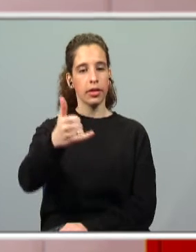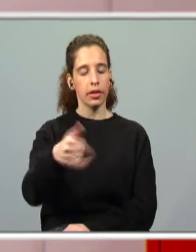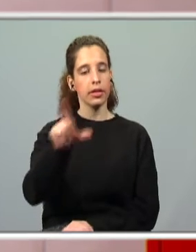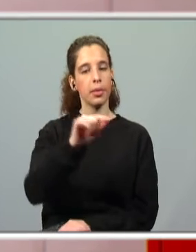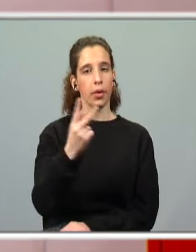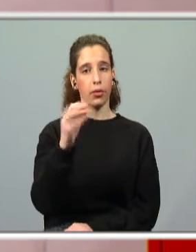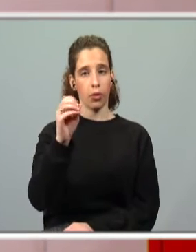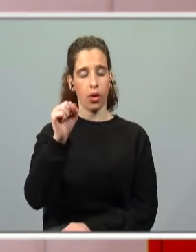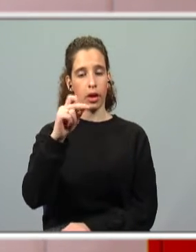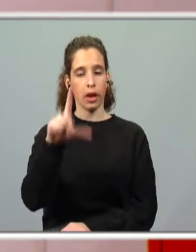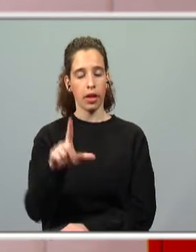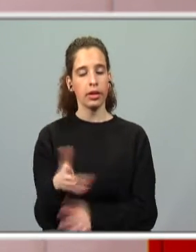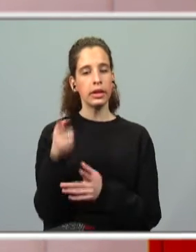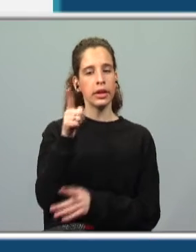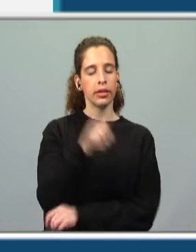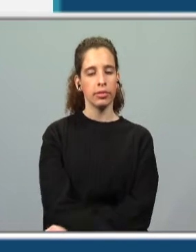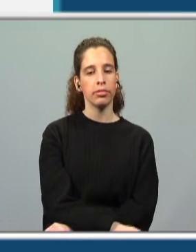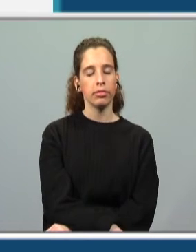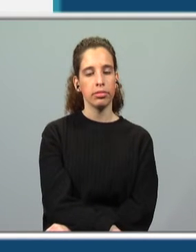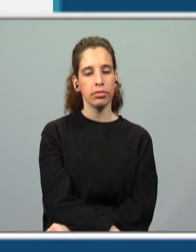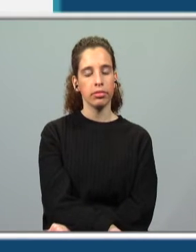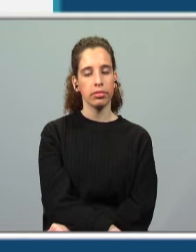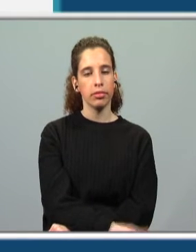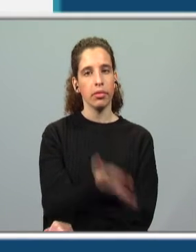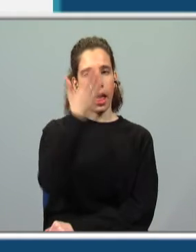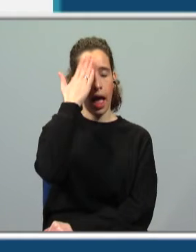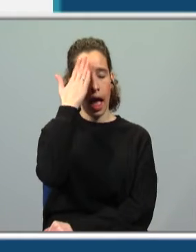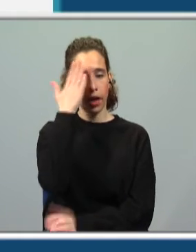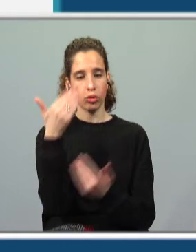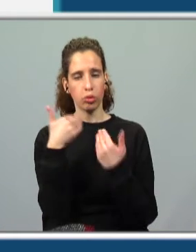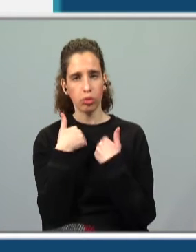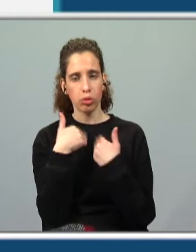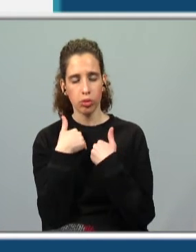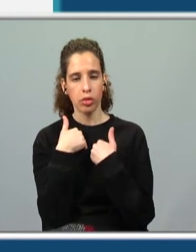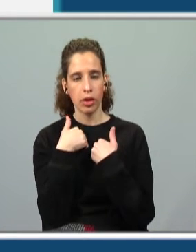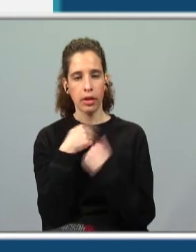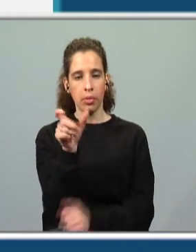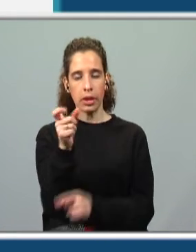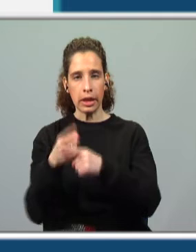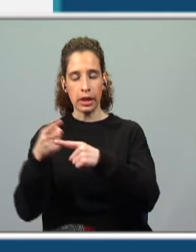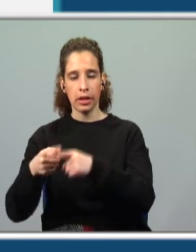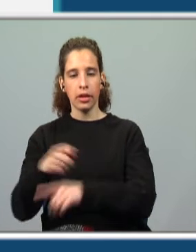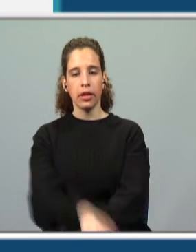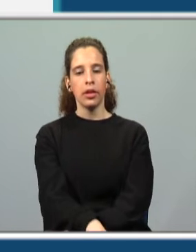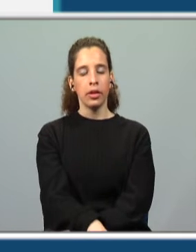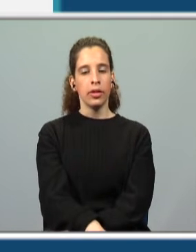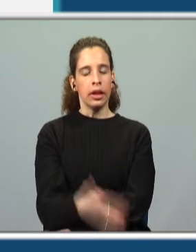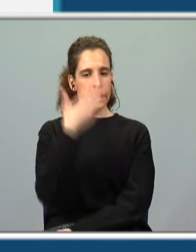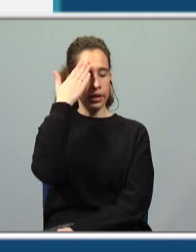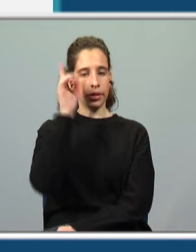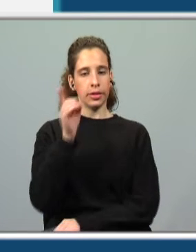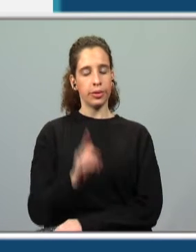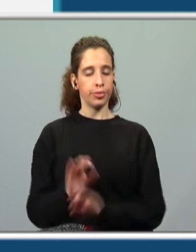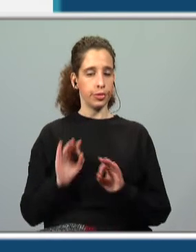vogal. Então, e aqui, acham que nos ajuda o facto de termos em sílabas? Acham que não.